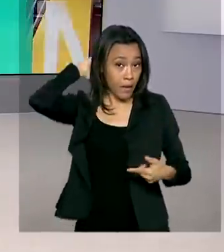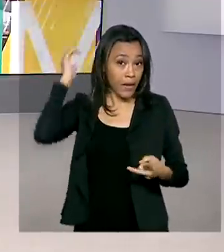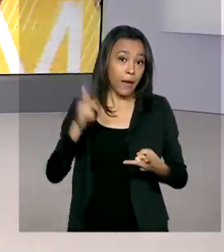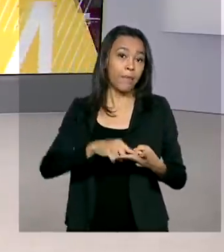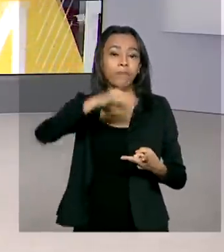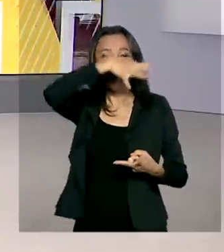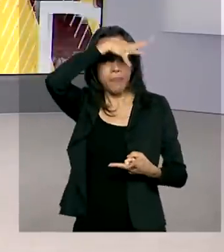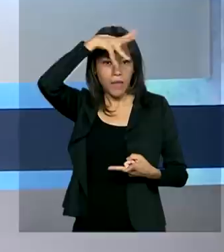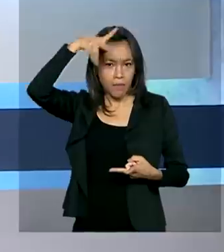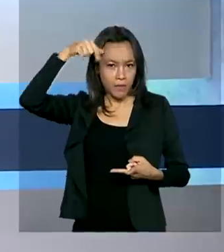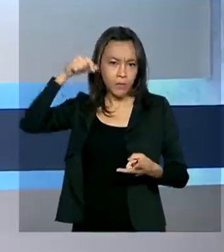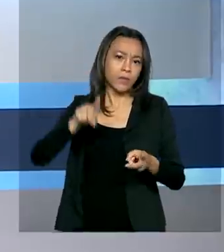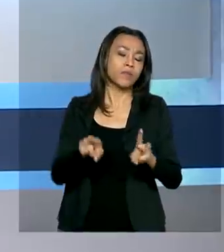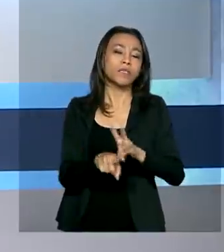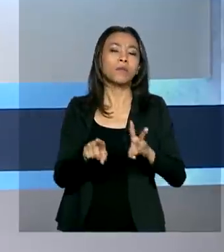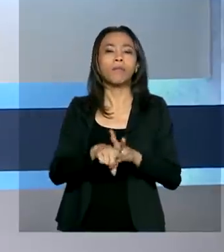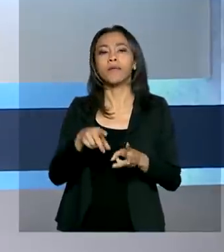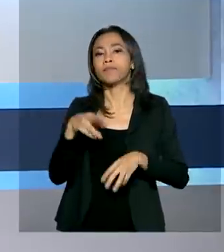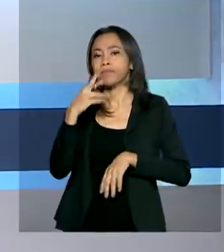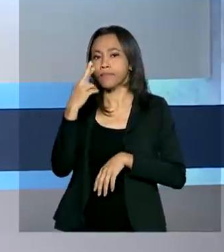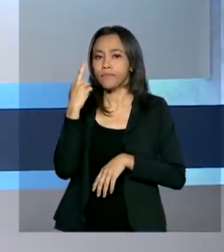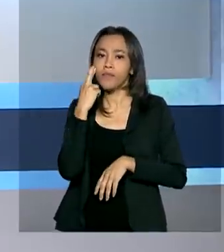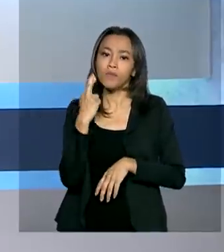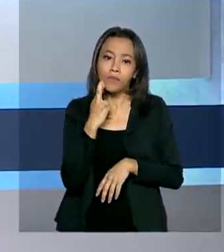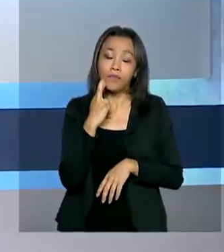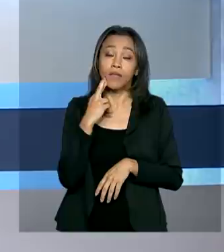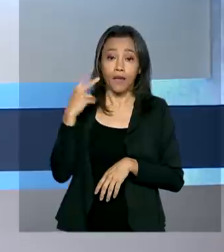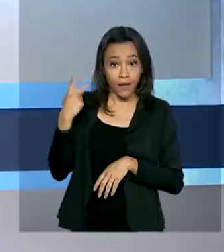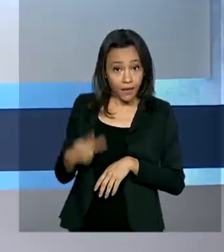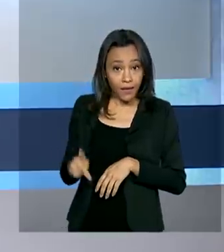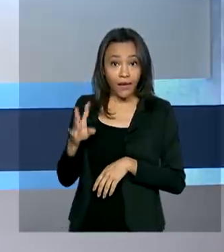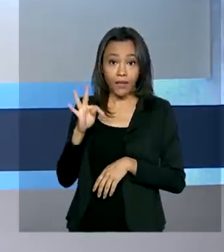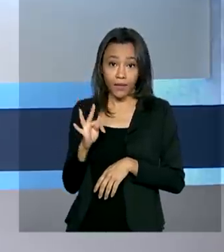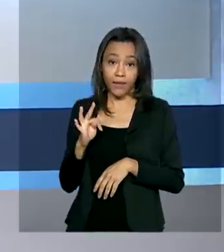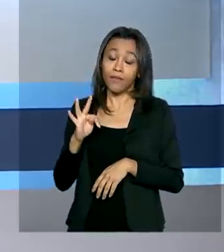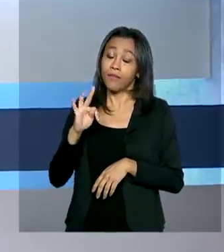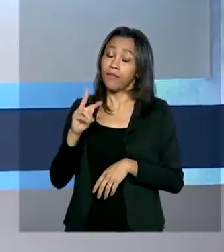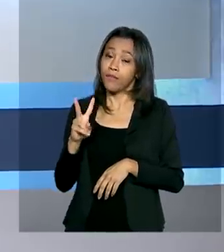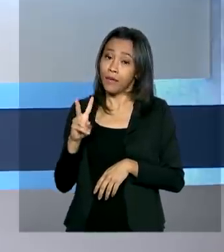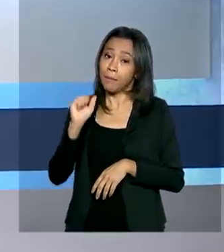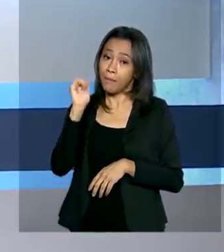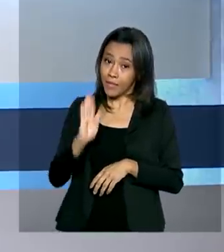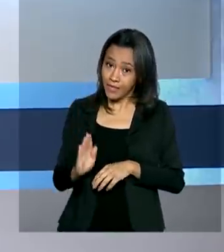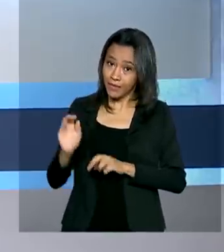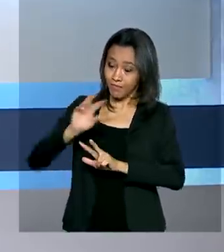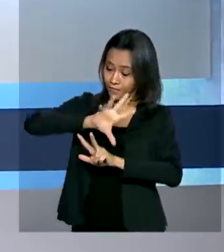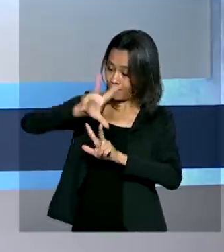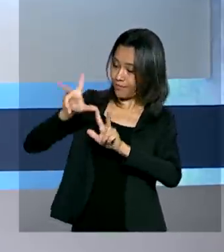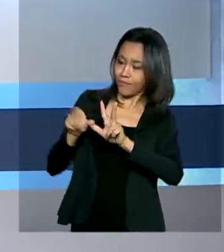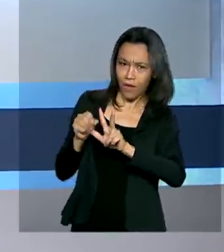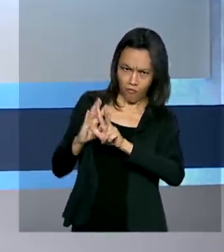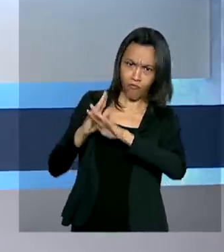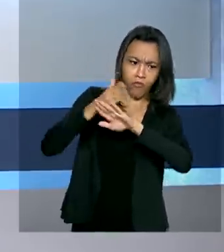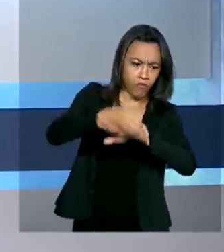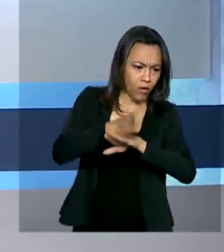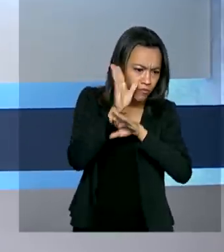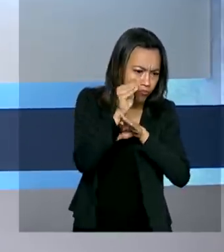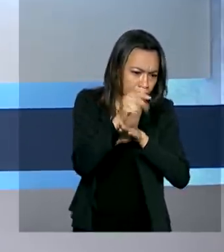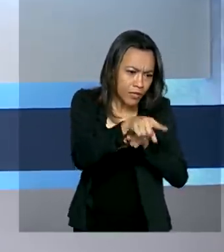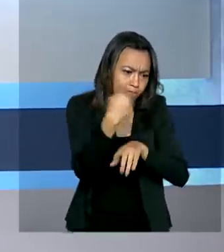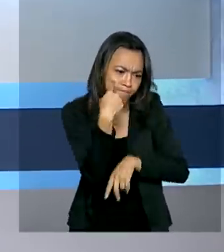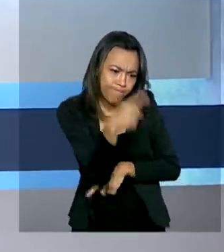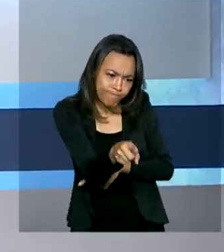Grosso e Rondônia. E a TV Brasil estava lá. No município de Marabá, no Pará, infratores foram flagrados